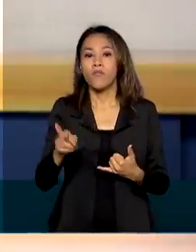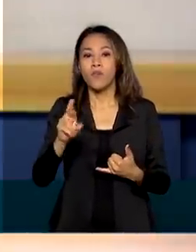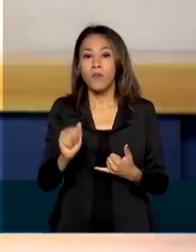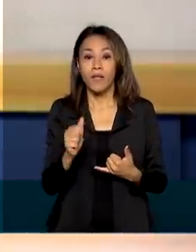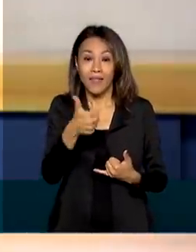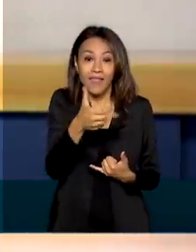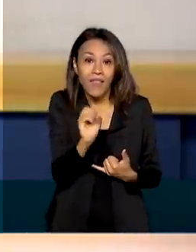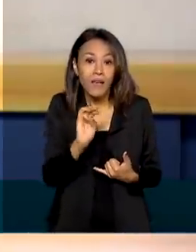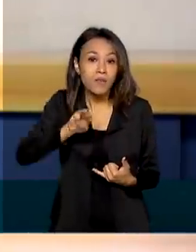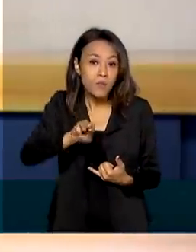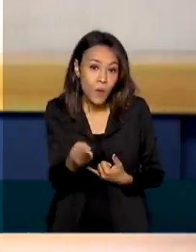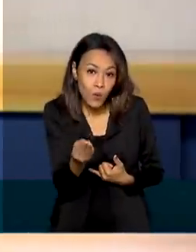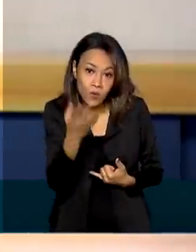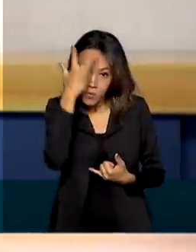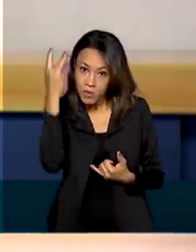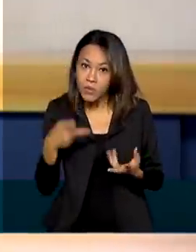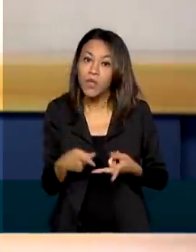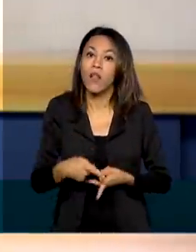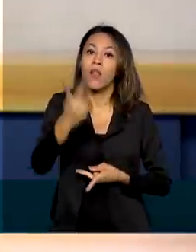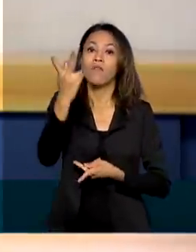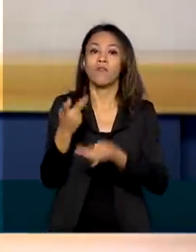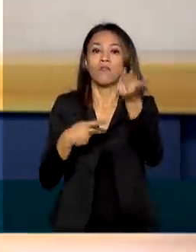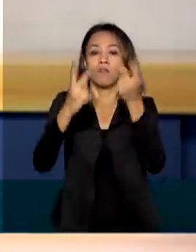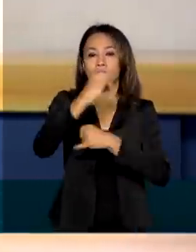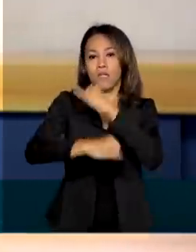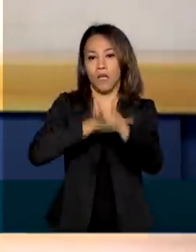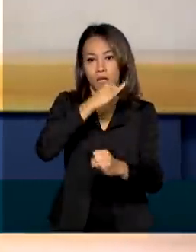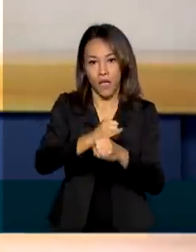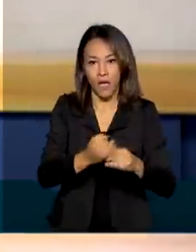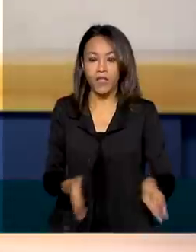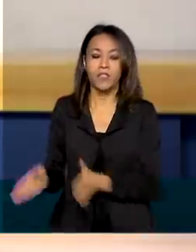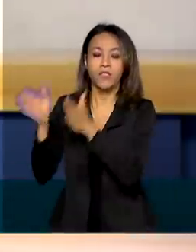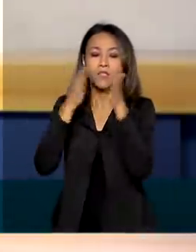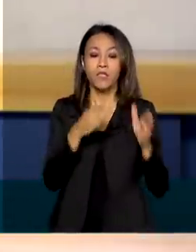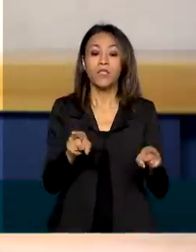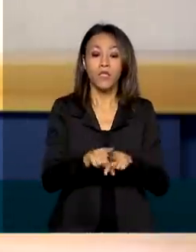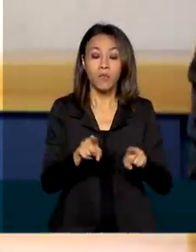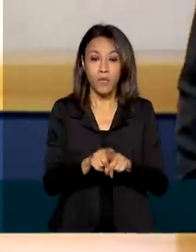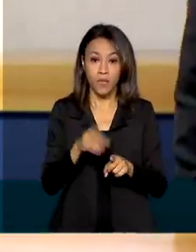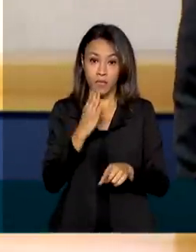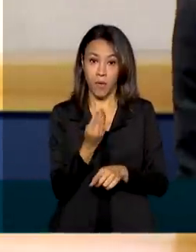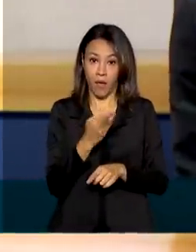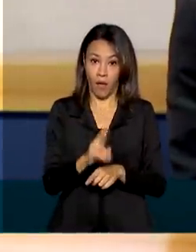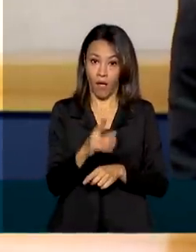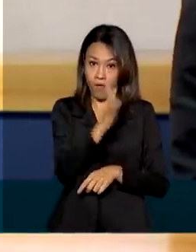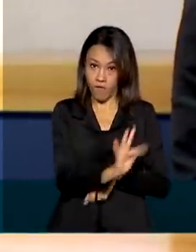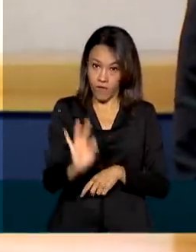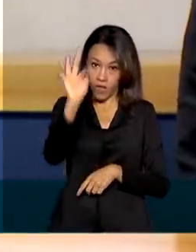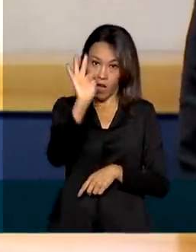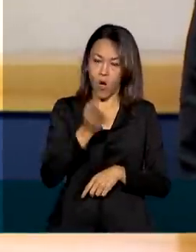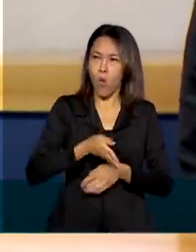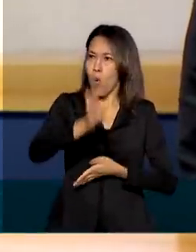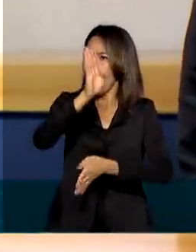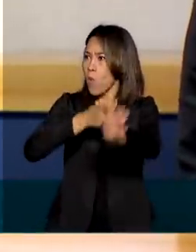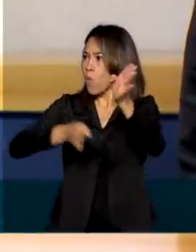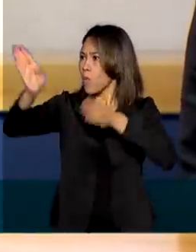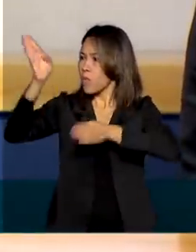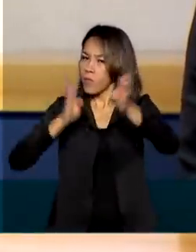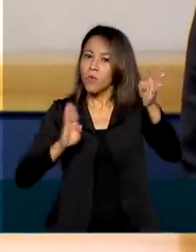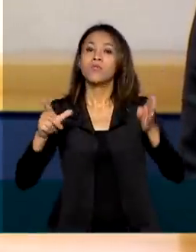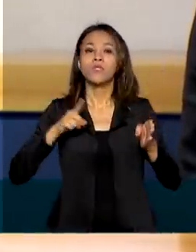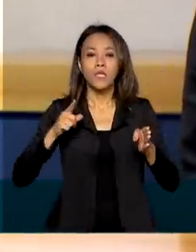pessoas, levando internet, cobertura das rodovias federais, que nós também colocamos no leilão,